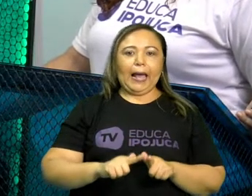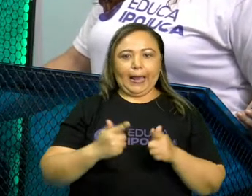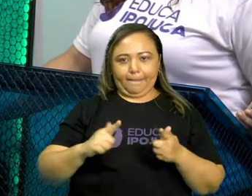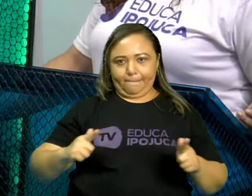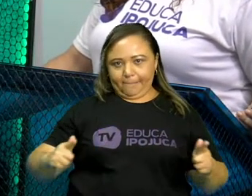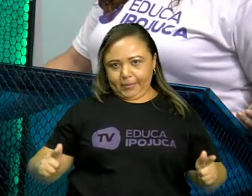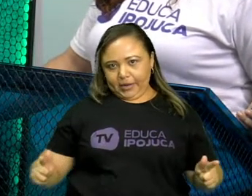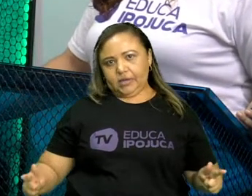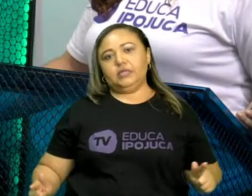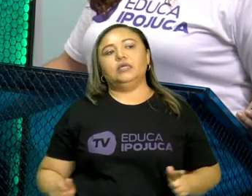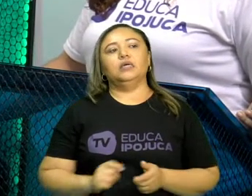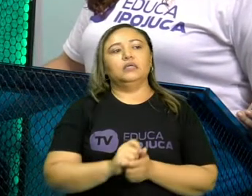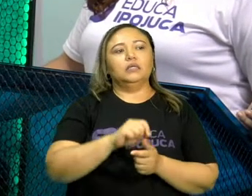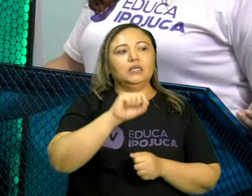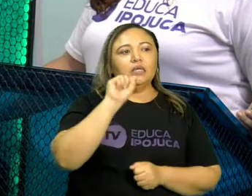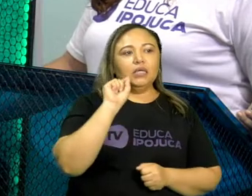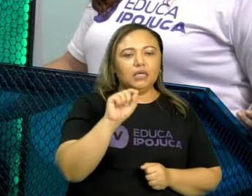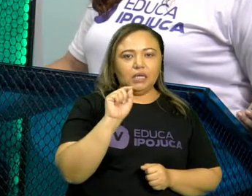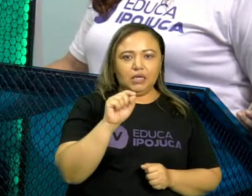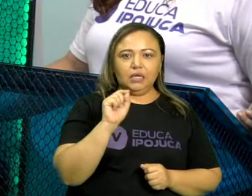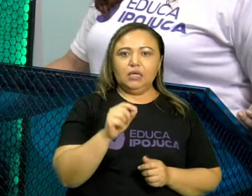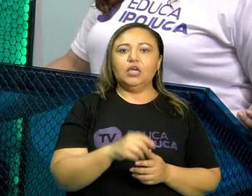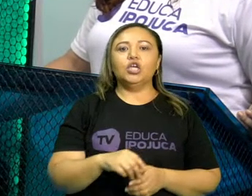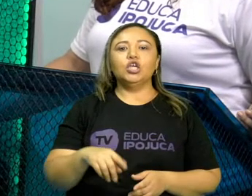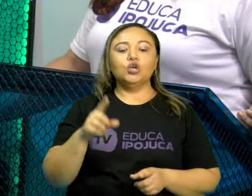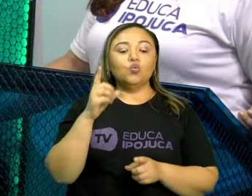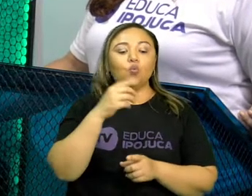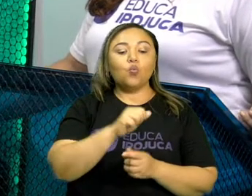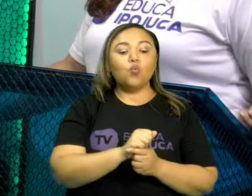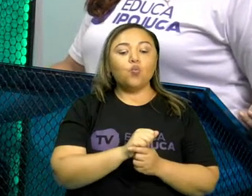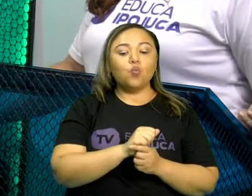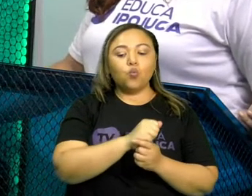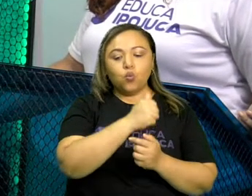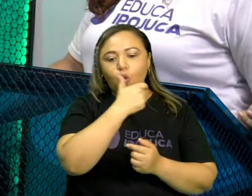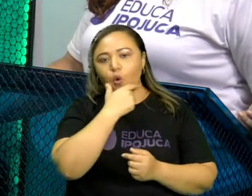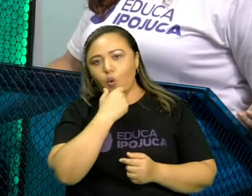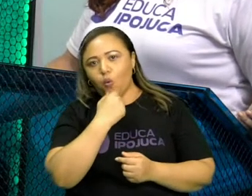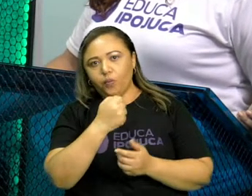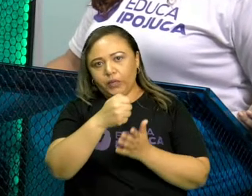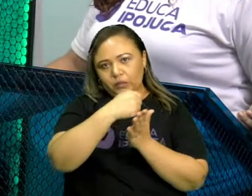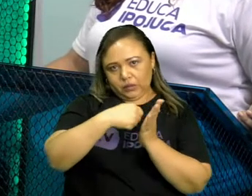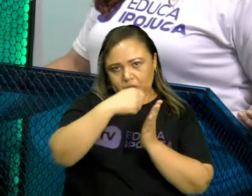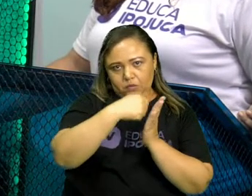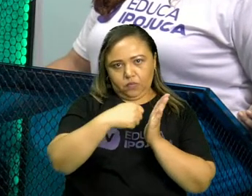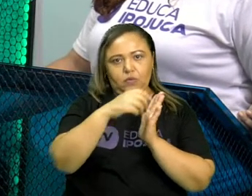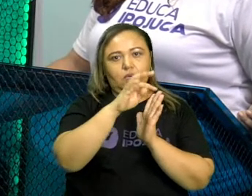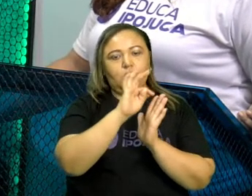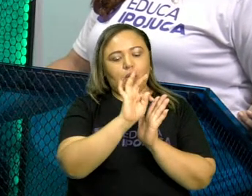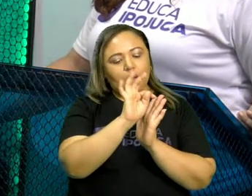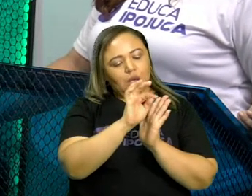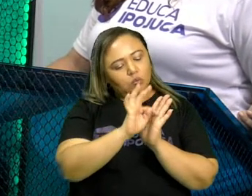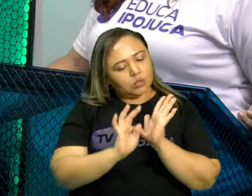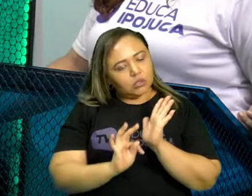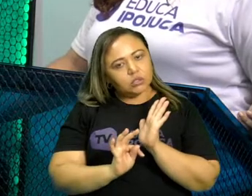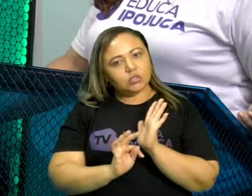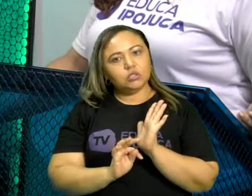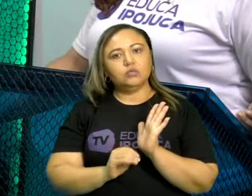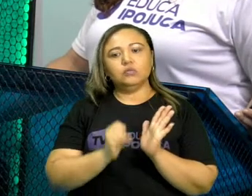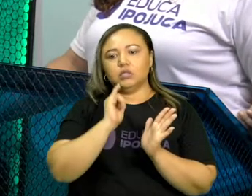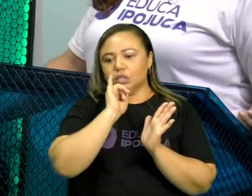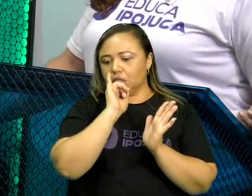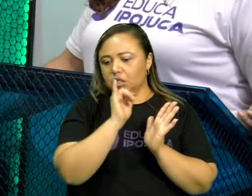ou lexicais, por meio dos quais o autor emissor da mensagem manifesta algumas atitudes,